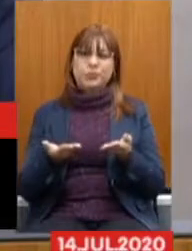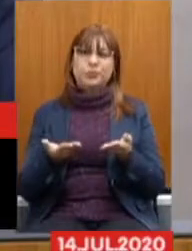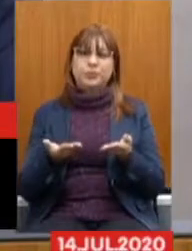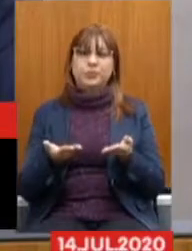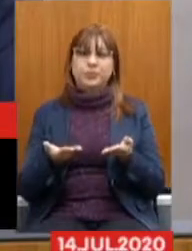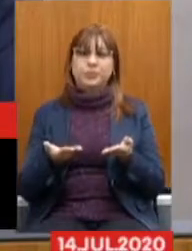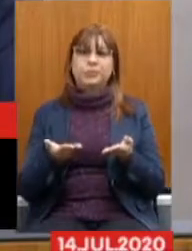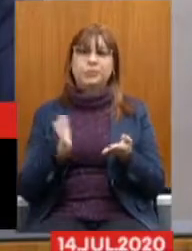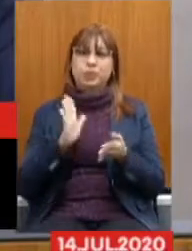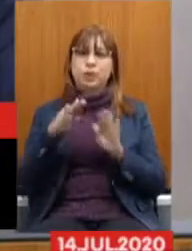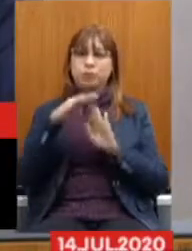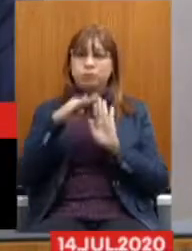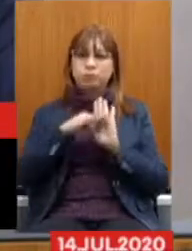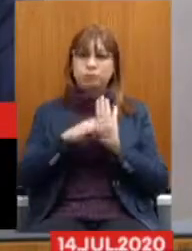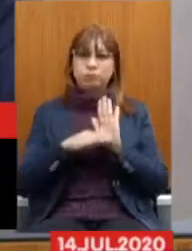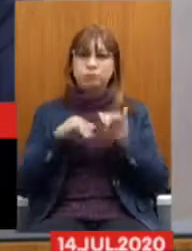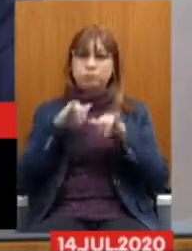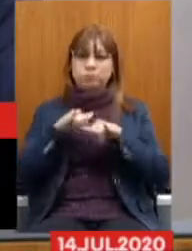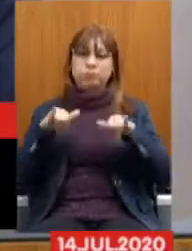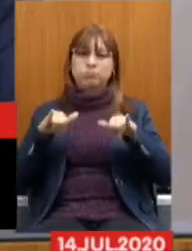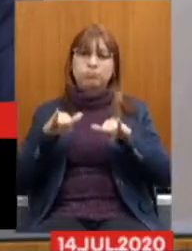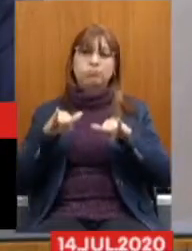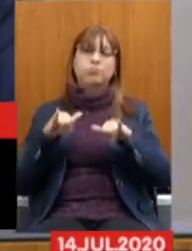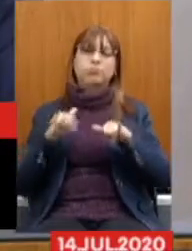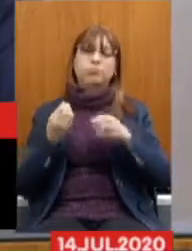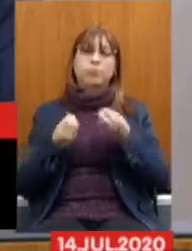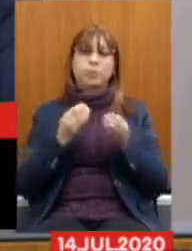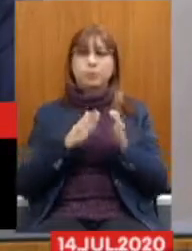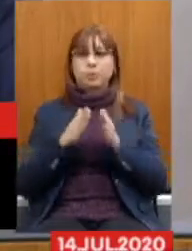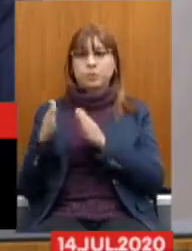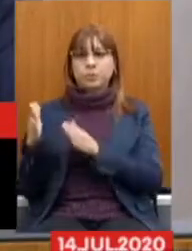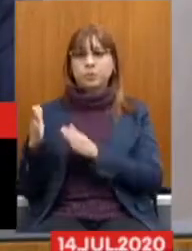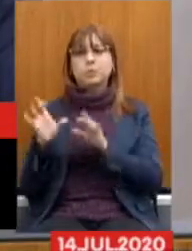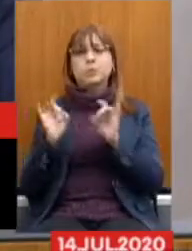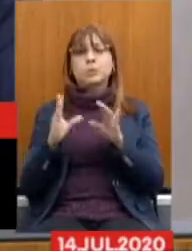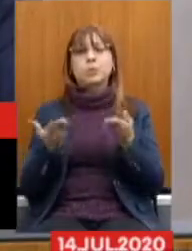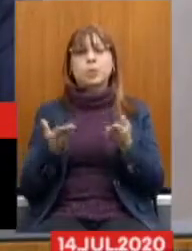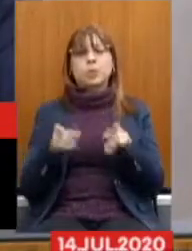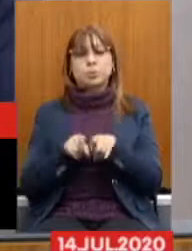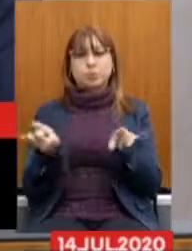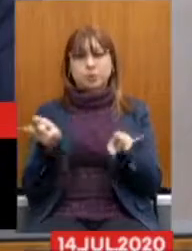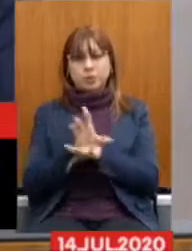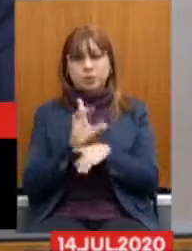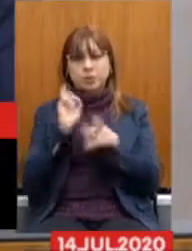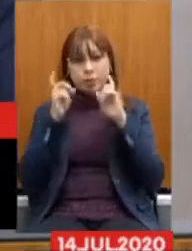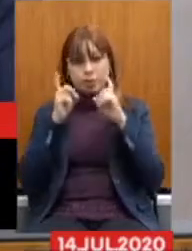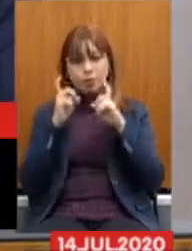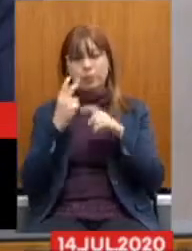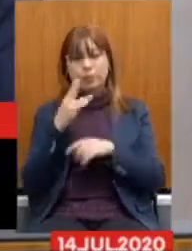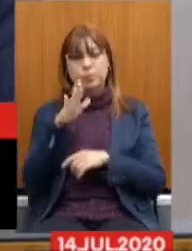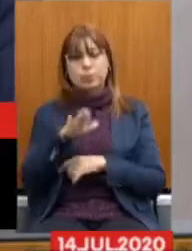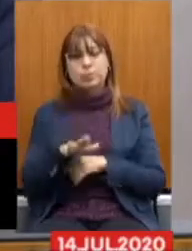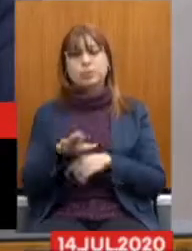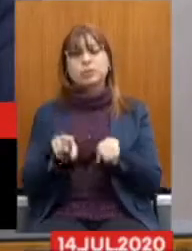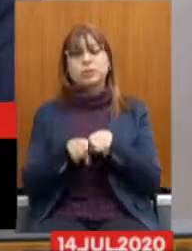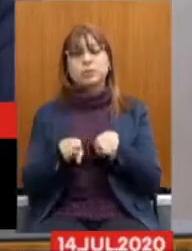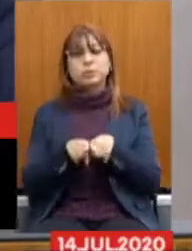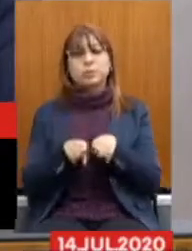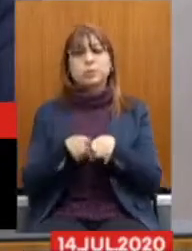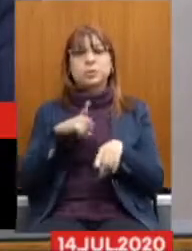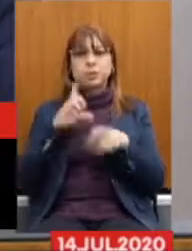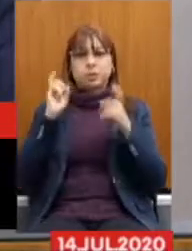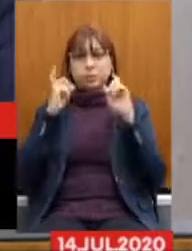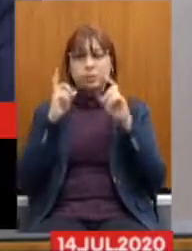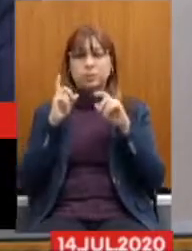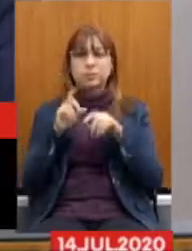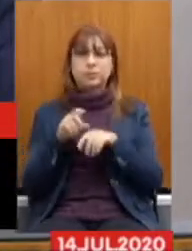dia já publicada e para especial também hoje, logo após a realização da reunião ordinária destinada à realização